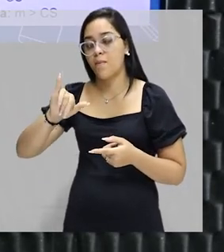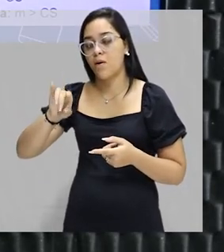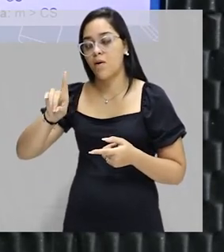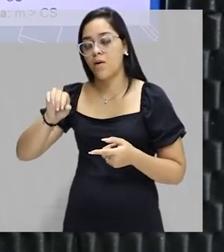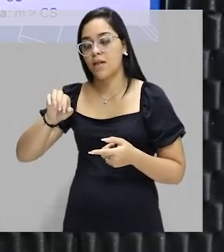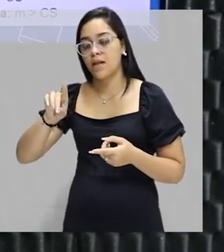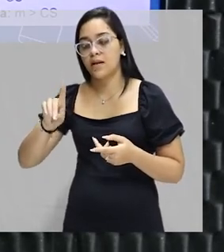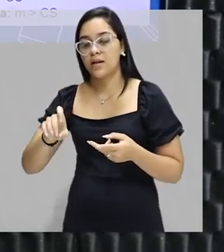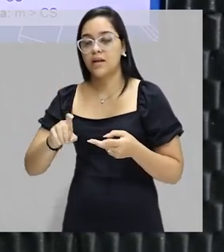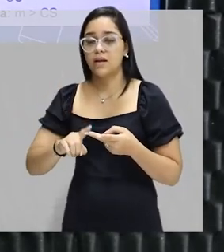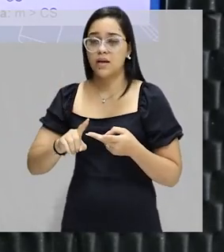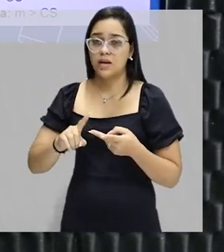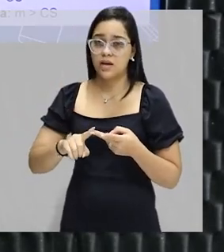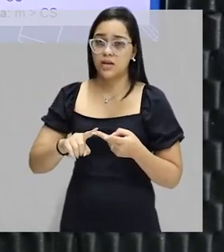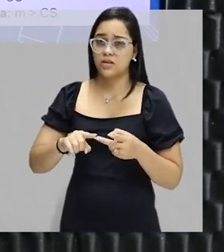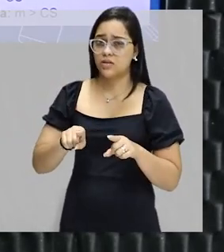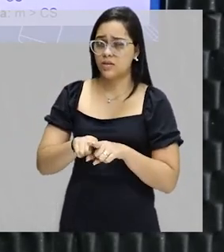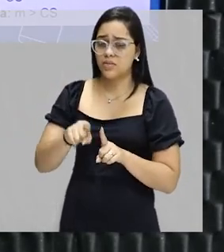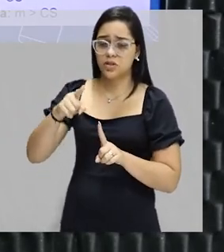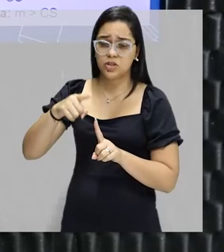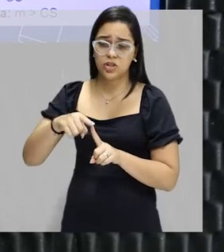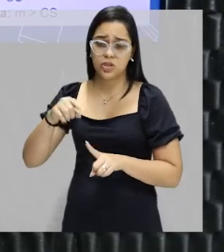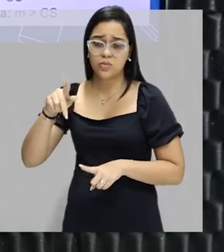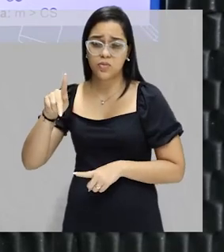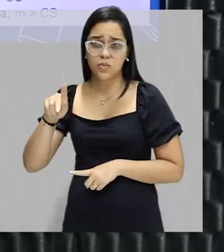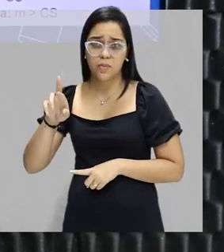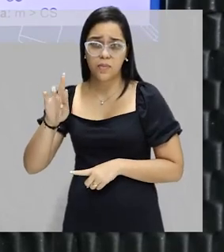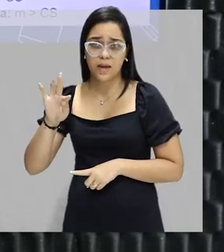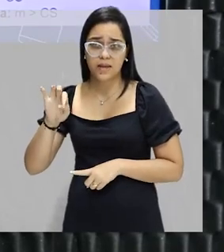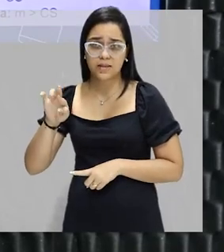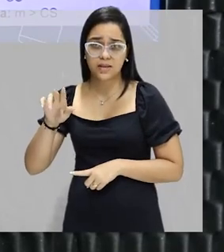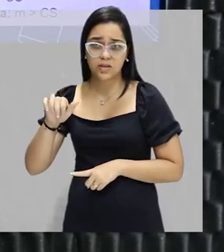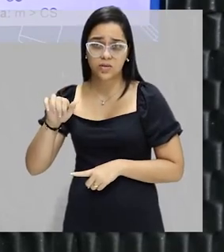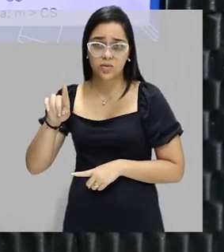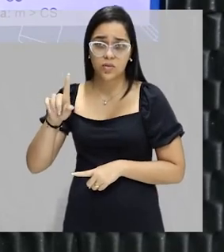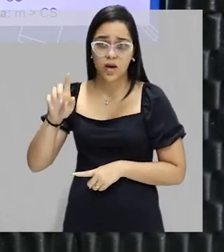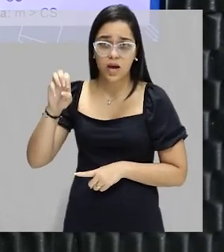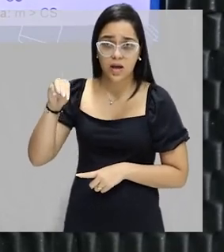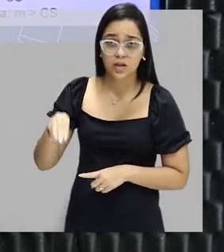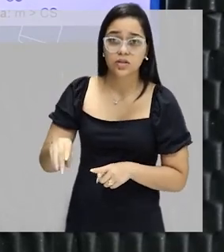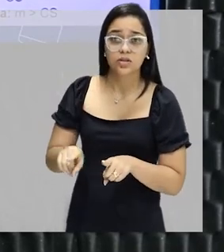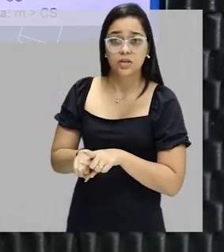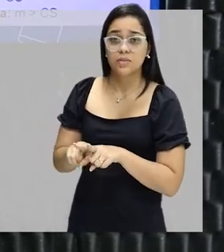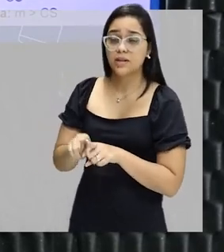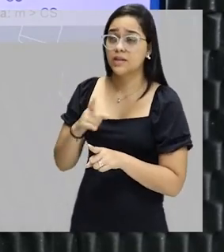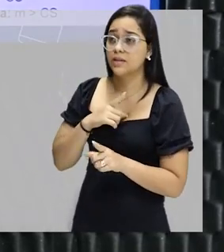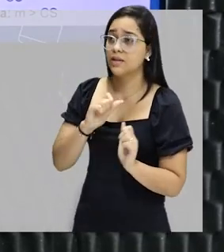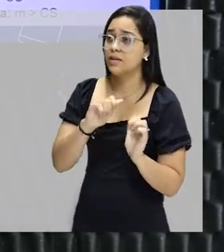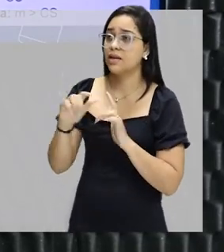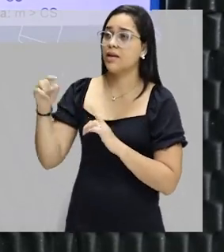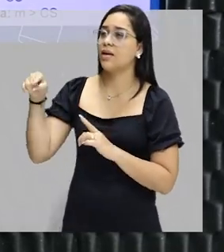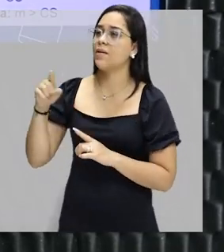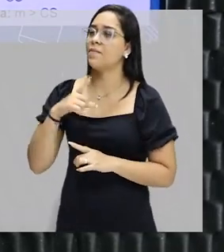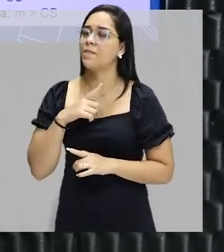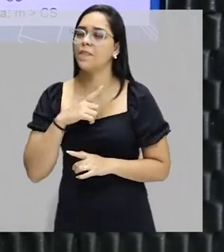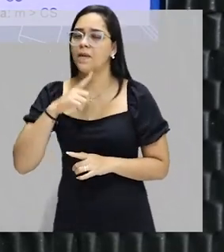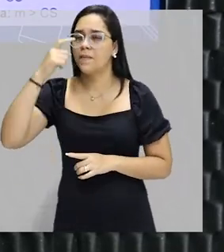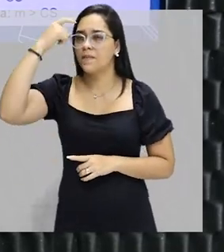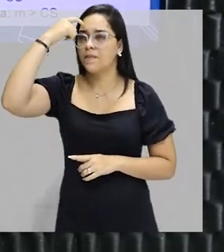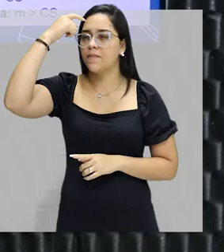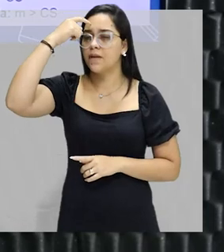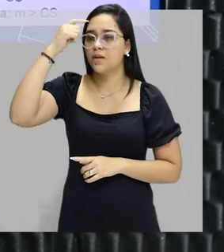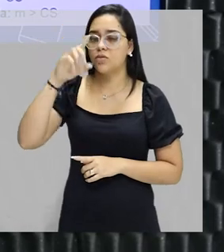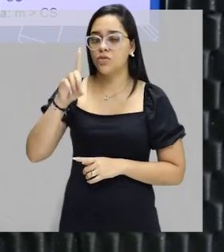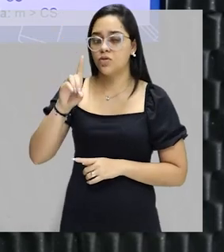título porcentual ou porcentagem massa. Também, na tela nós temos a ideia de